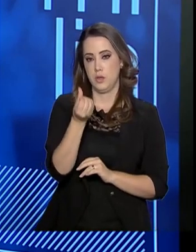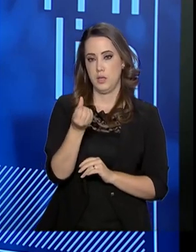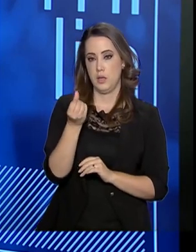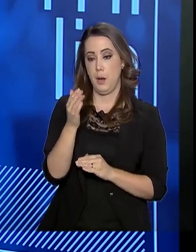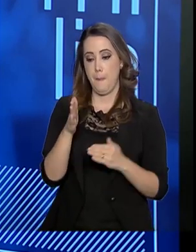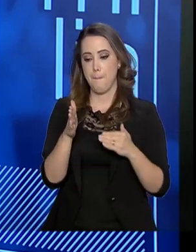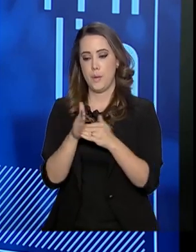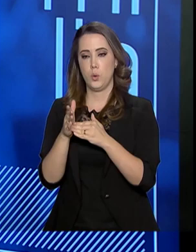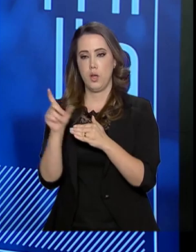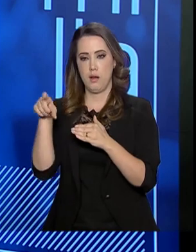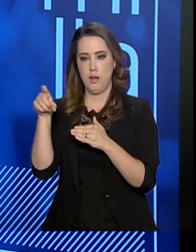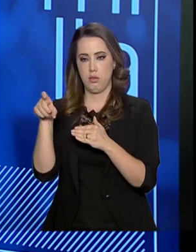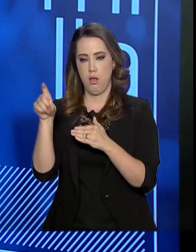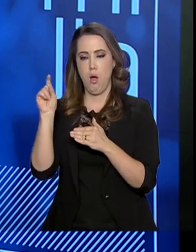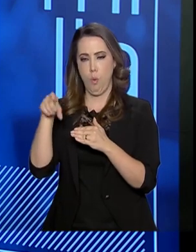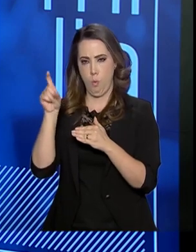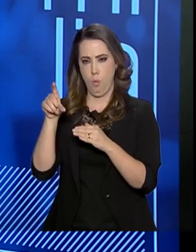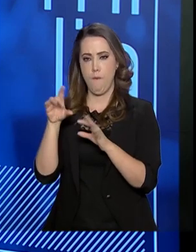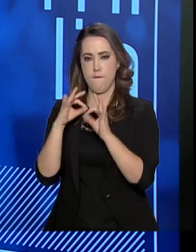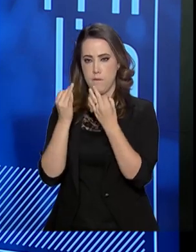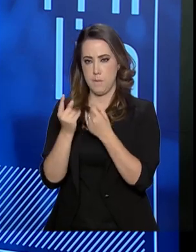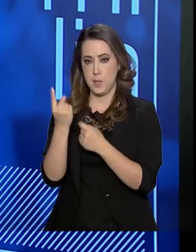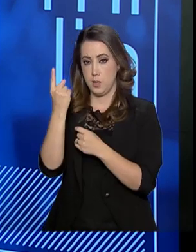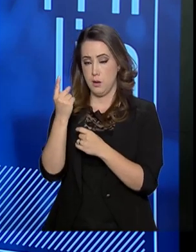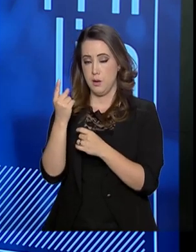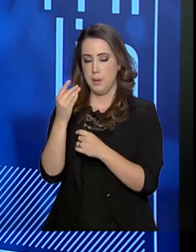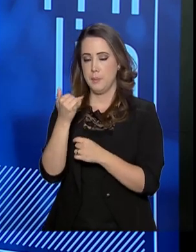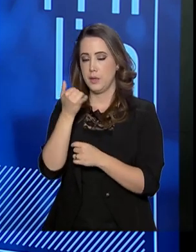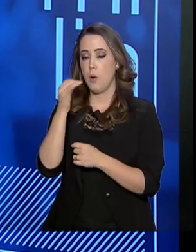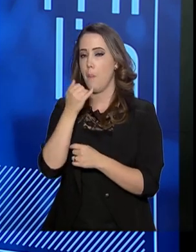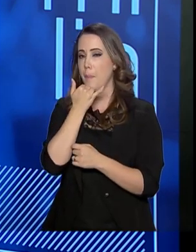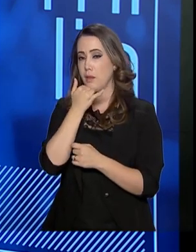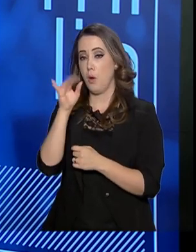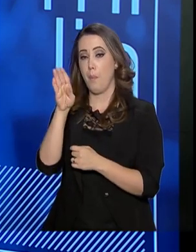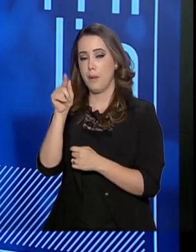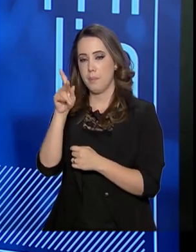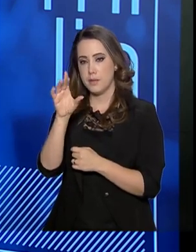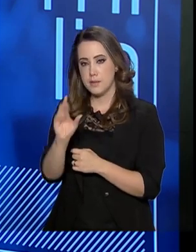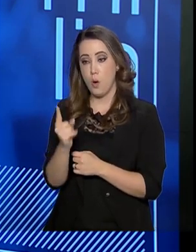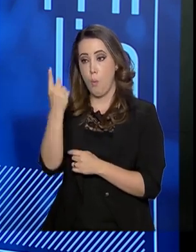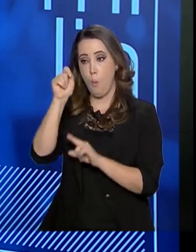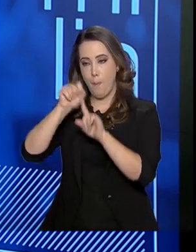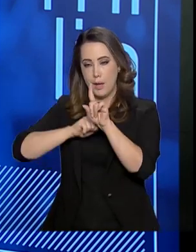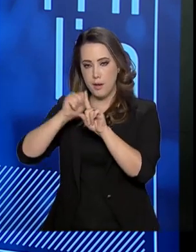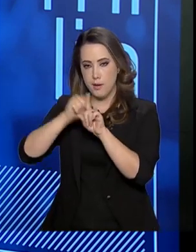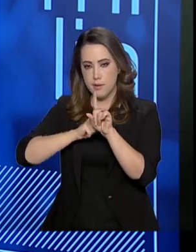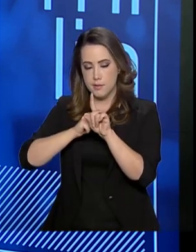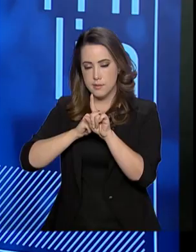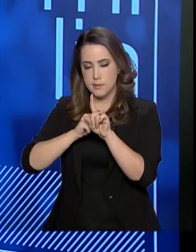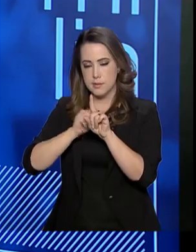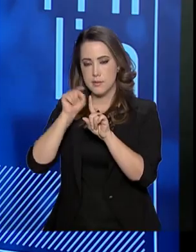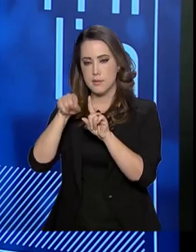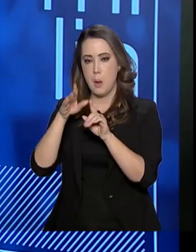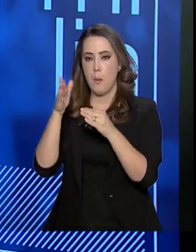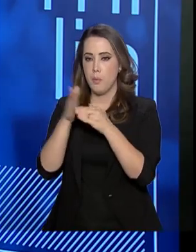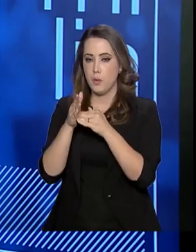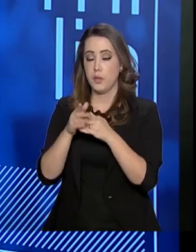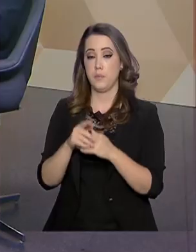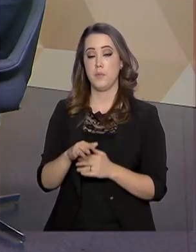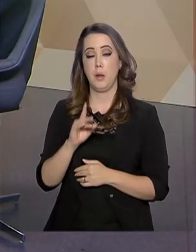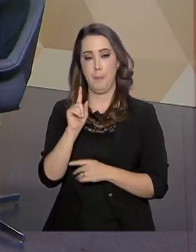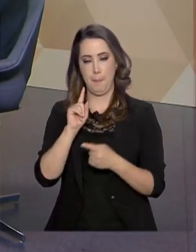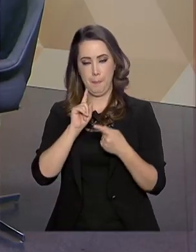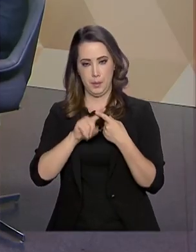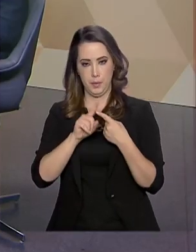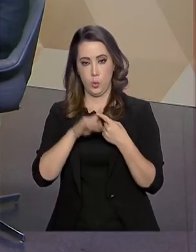bloquear o mês. Primeiro, informar. A gente informa pelo correio duas vezes. Informa no visor de todo mundo